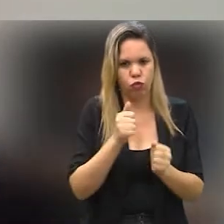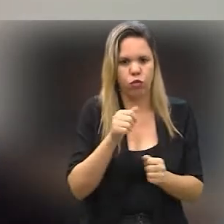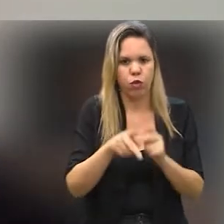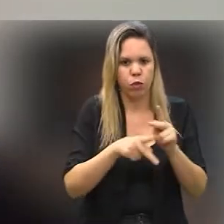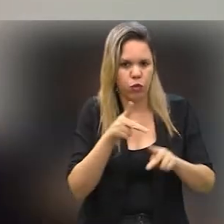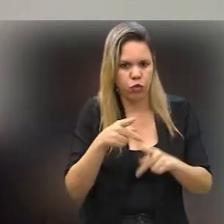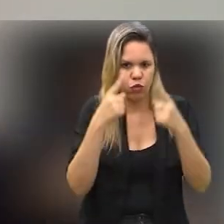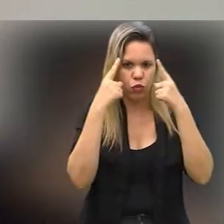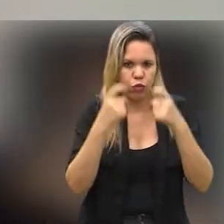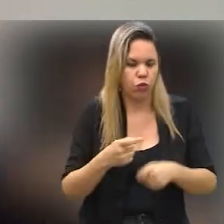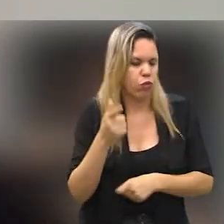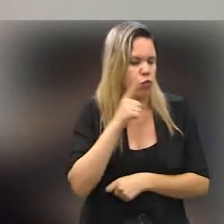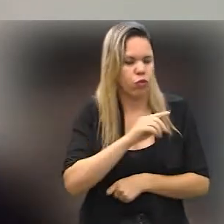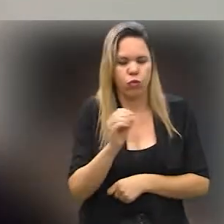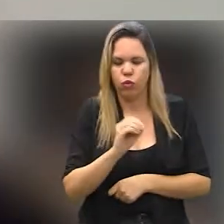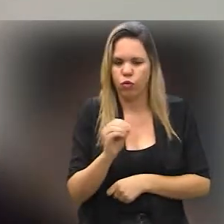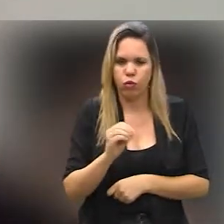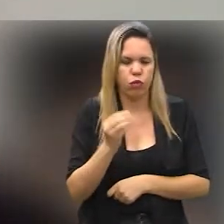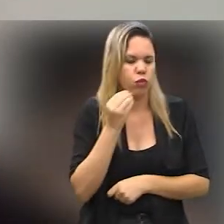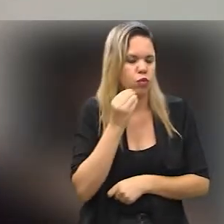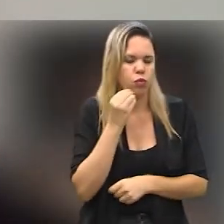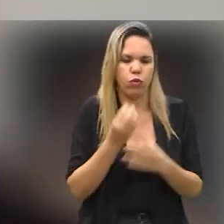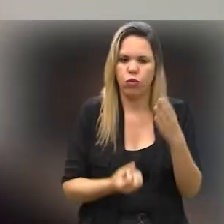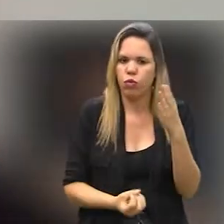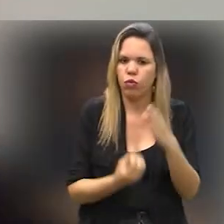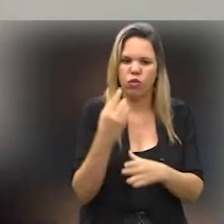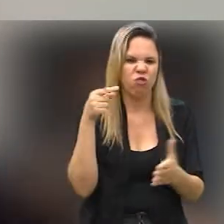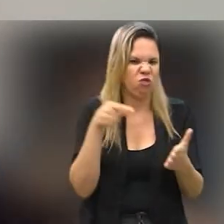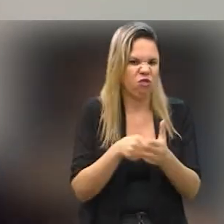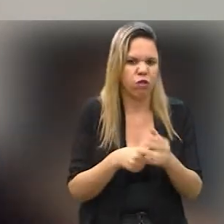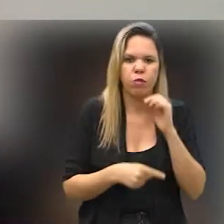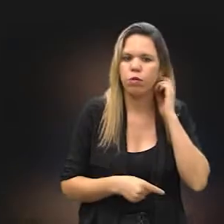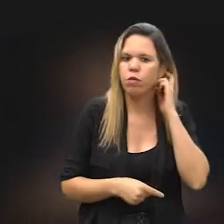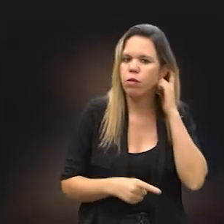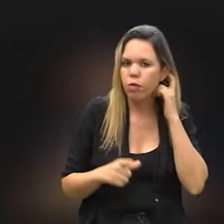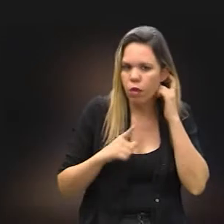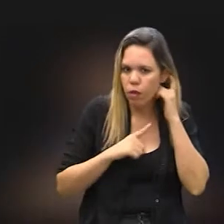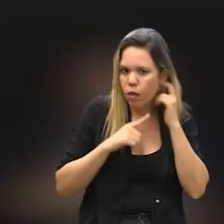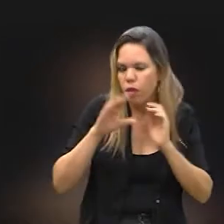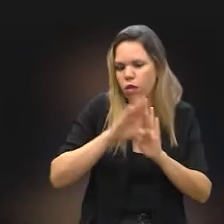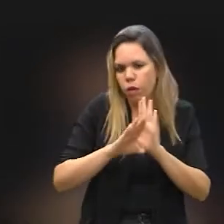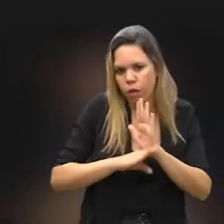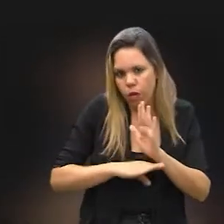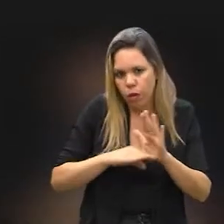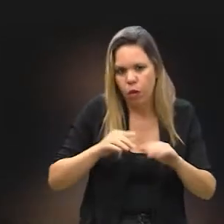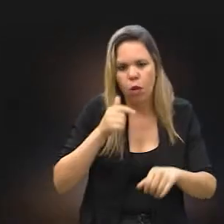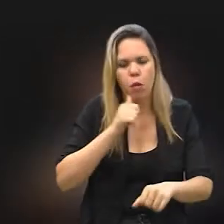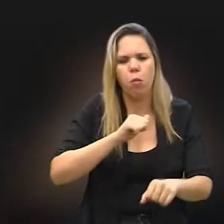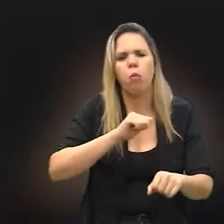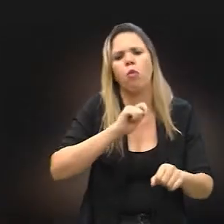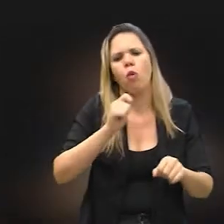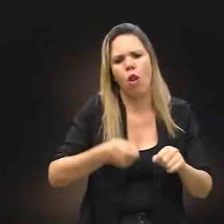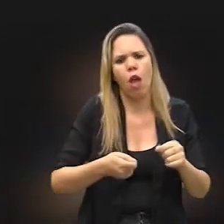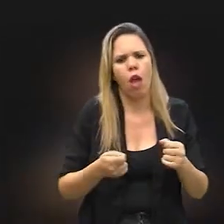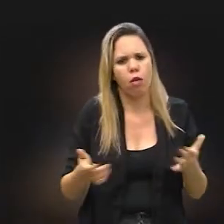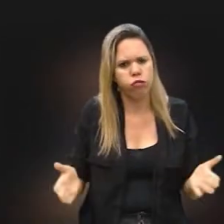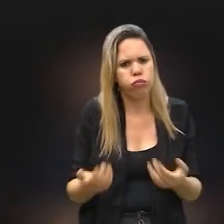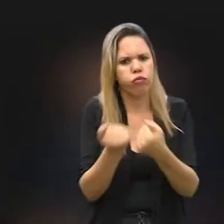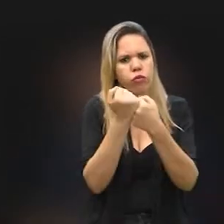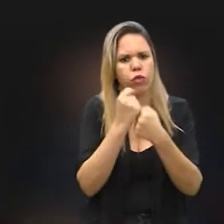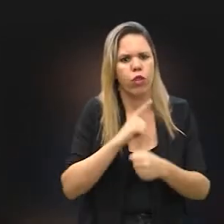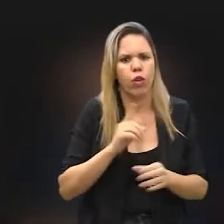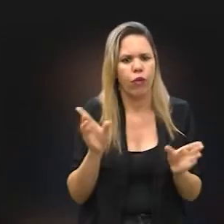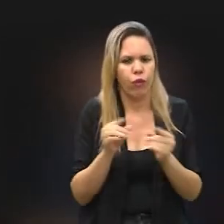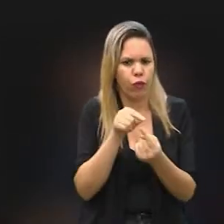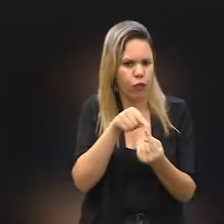dias com seus agressores, e elas não conseguem espaço para realizar a denúncia. Embora existam programas para o empoderamento da vítima,